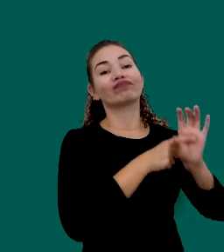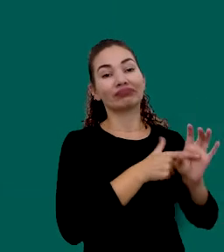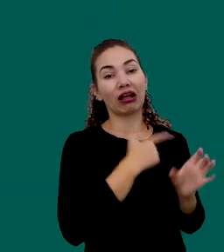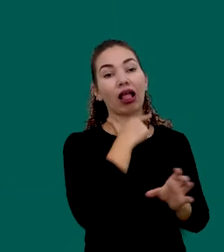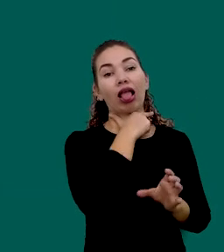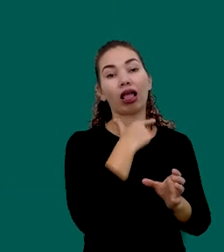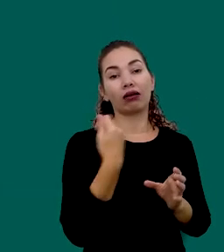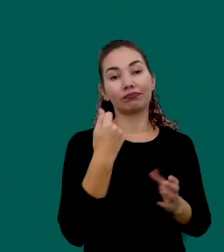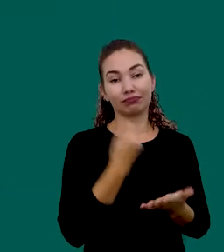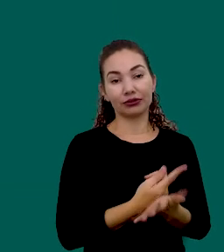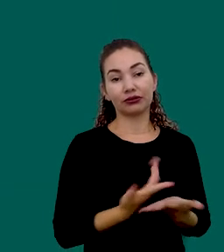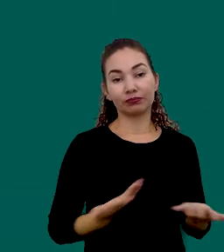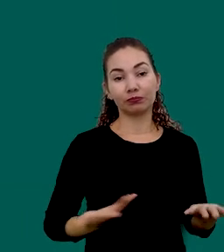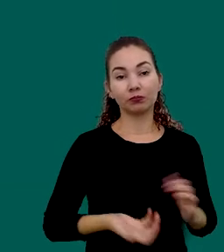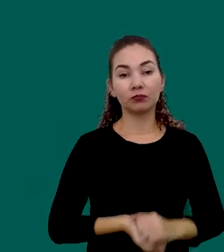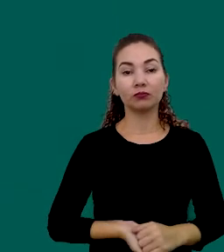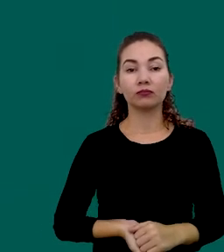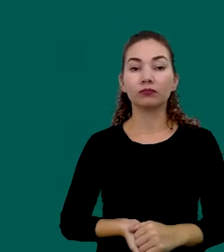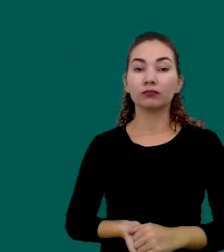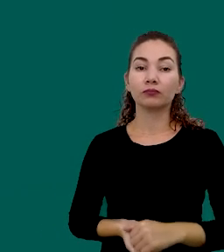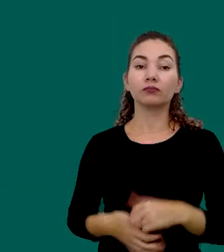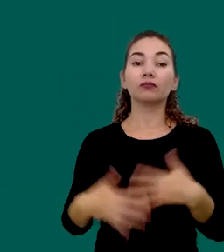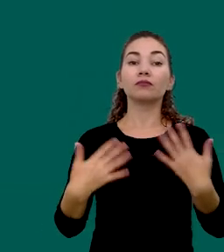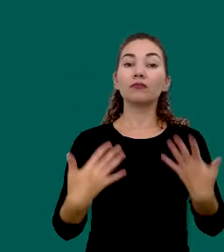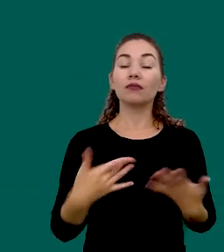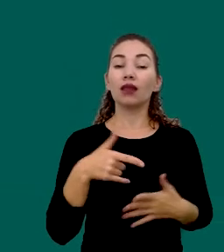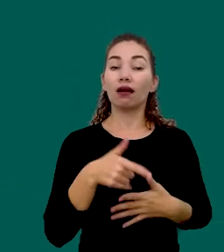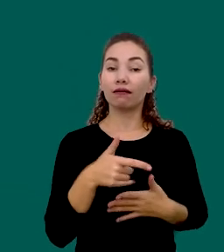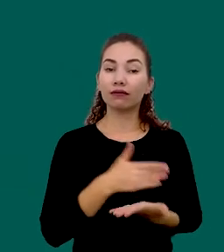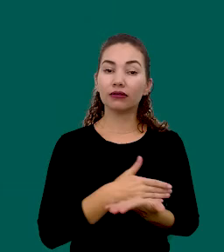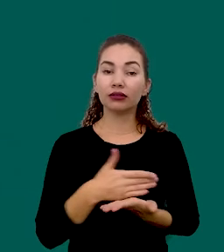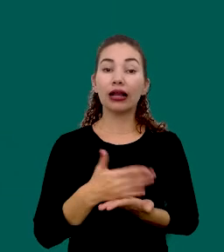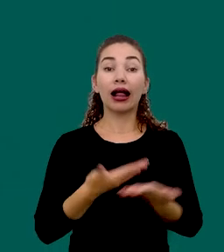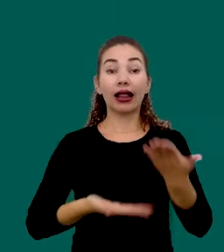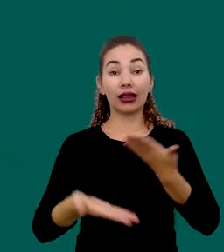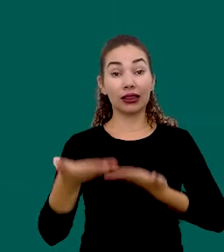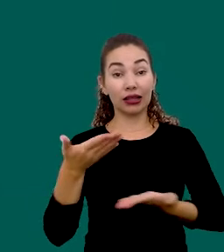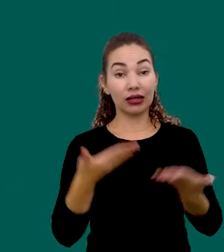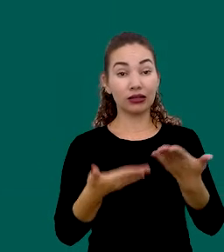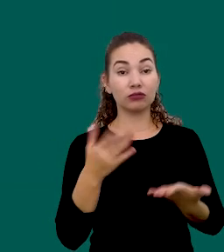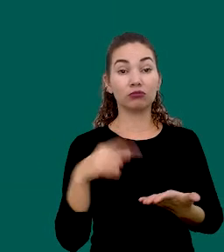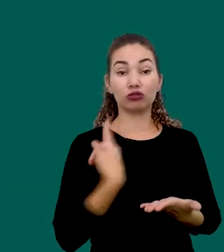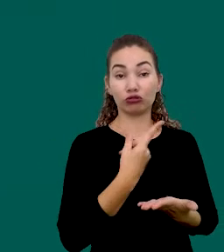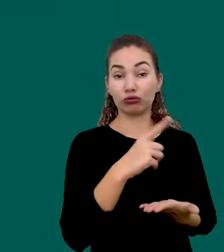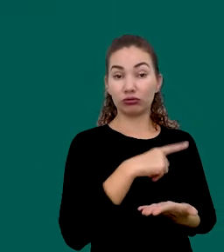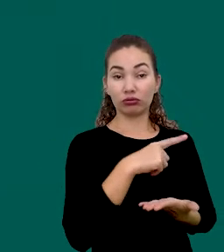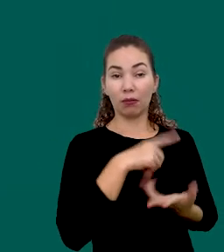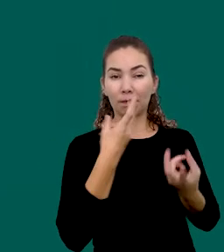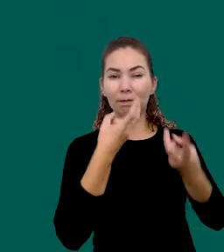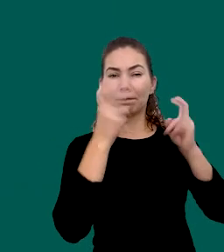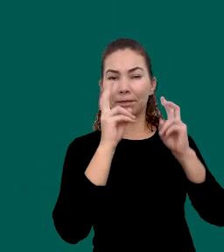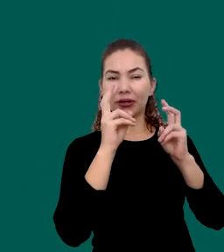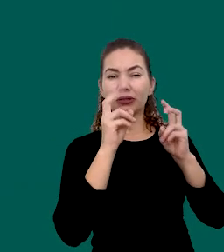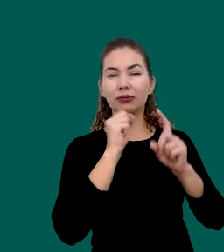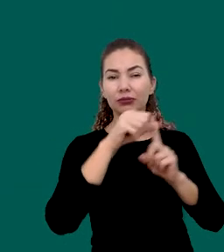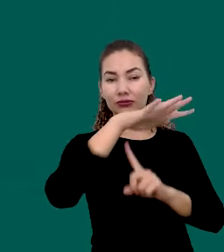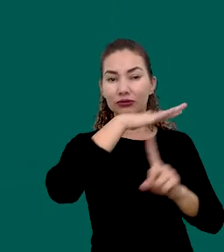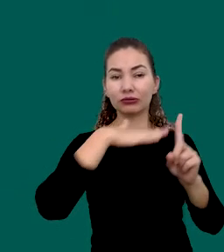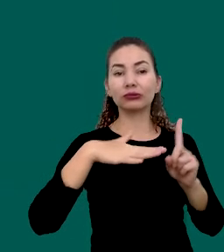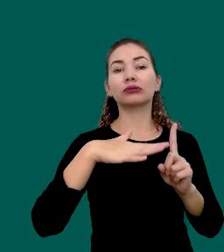Né Então Dessas iniciativas Desses atendimentos Dessas demandas Que a gente Percebeu Da sociedade